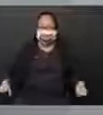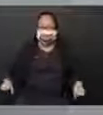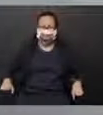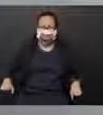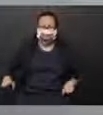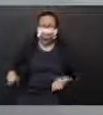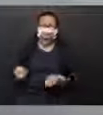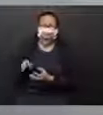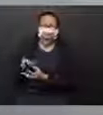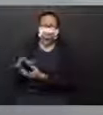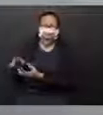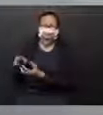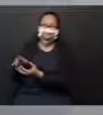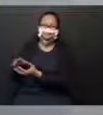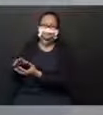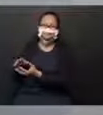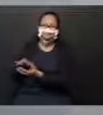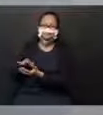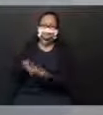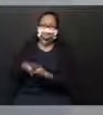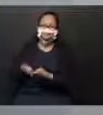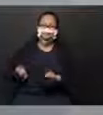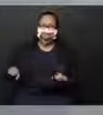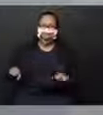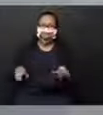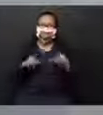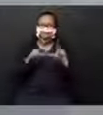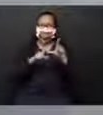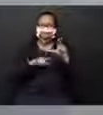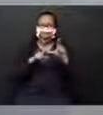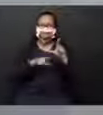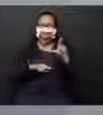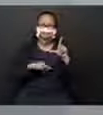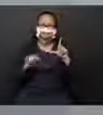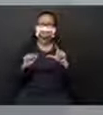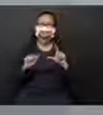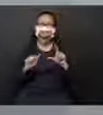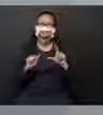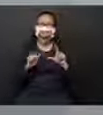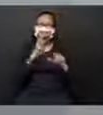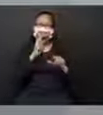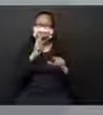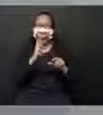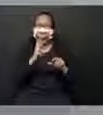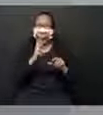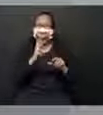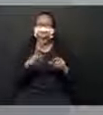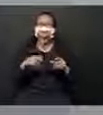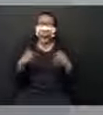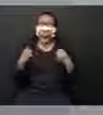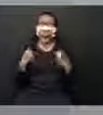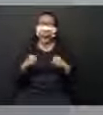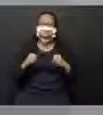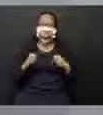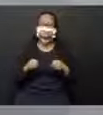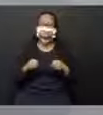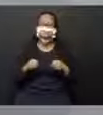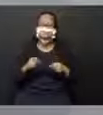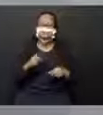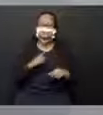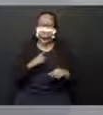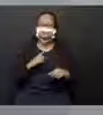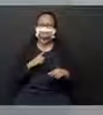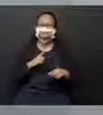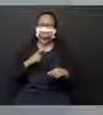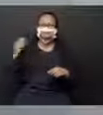Então, vocês já sabem agora a resposta da letra A. Vamos ver? É necessário que se tenha uma